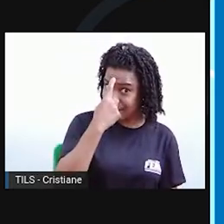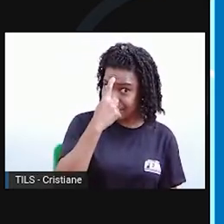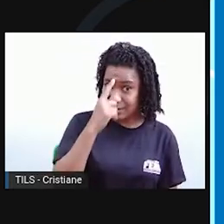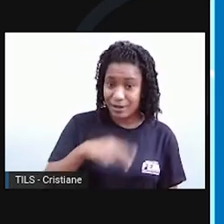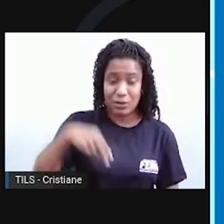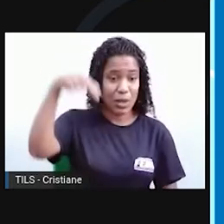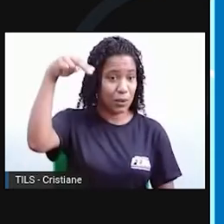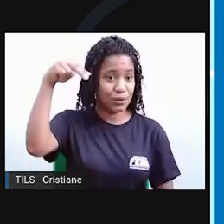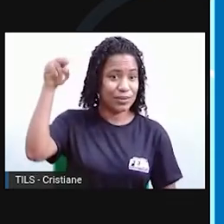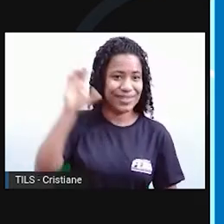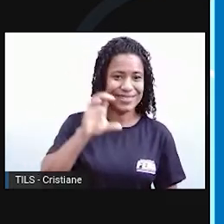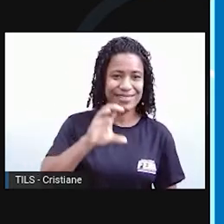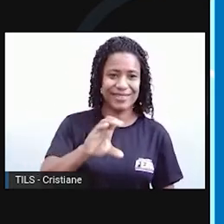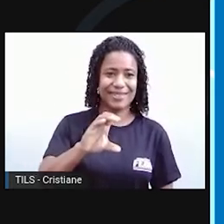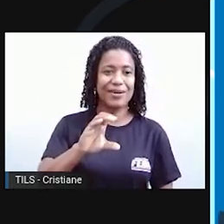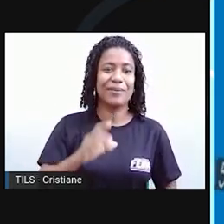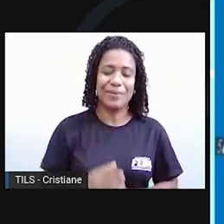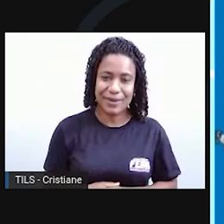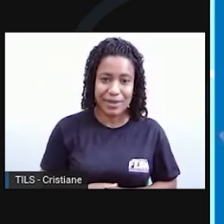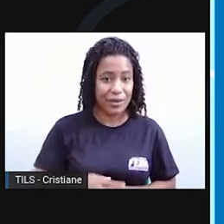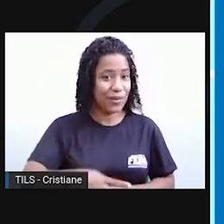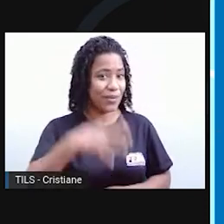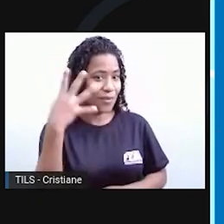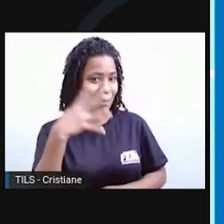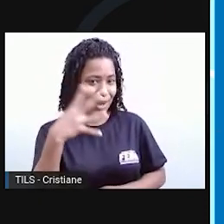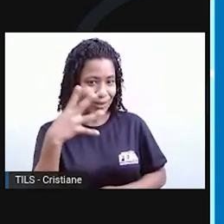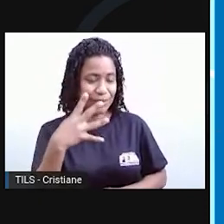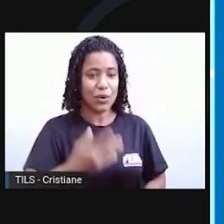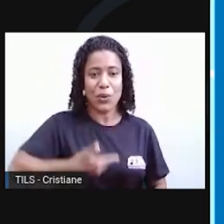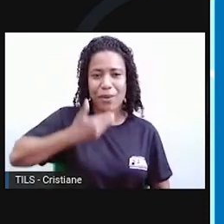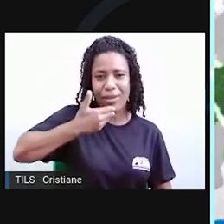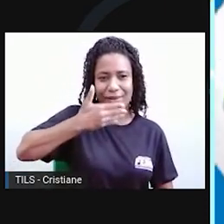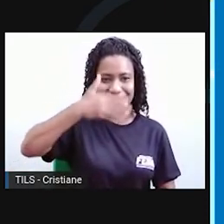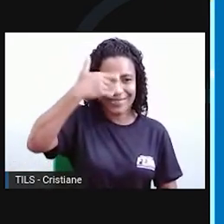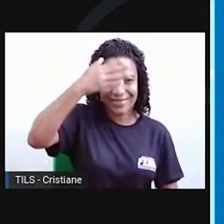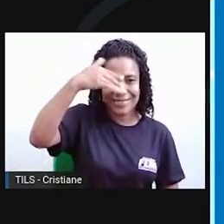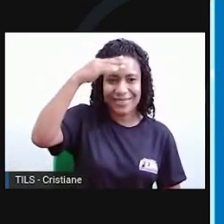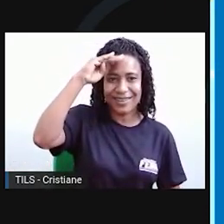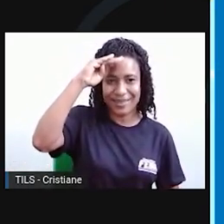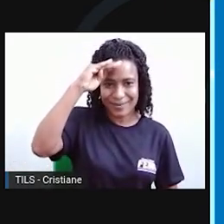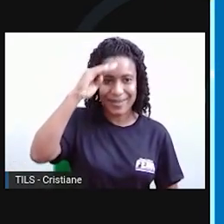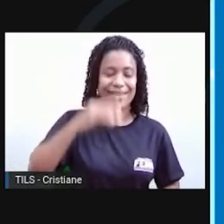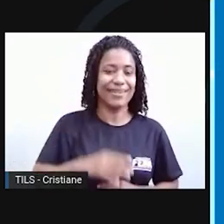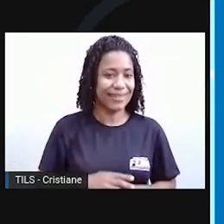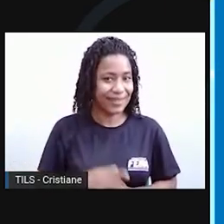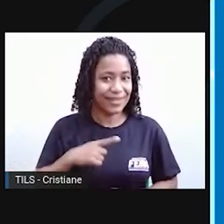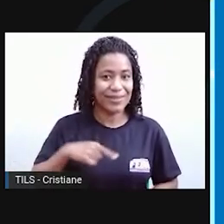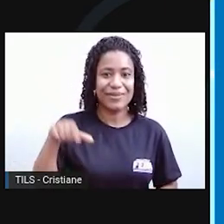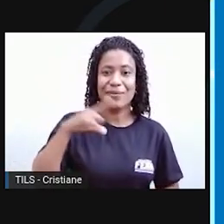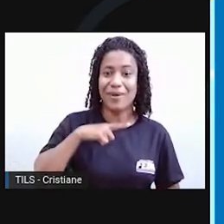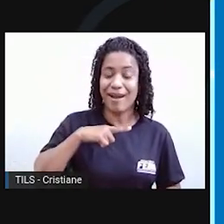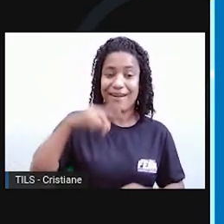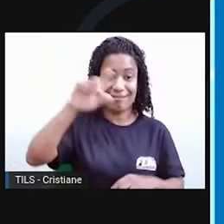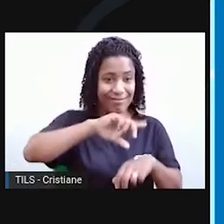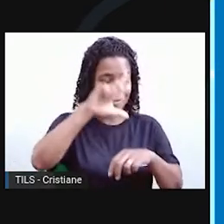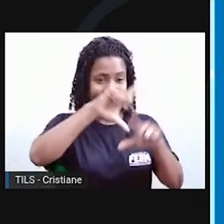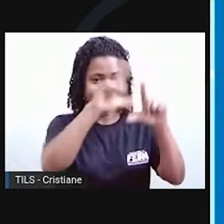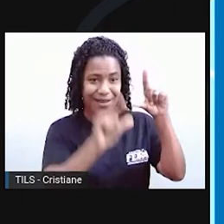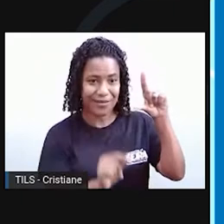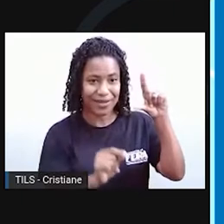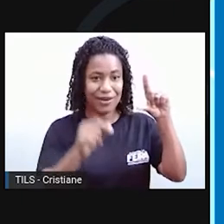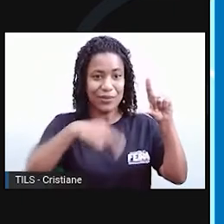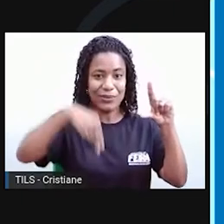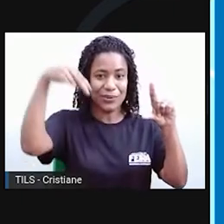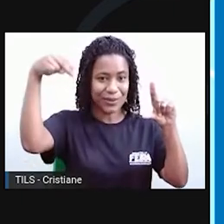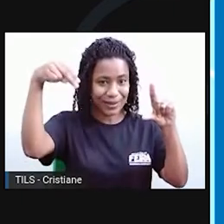central. E o quarto colocado é o árabe. Falado no Oriente Médio, Arábia e África do Norte, soma cerca de